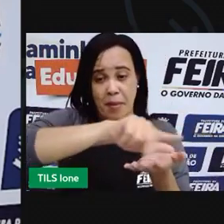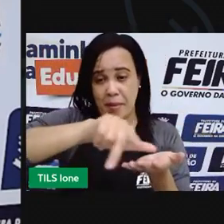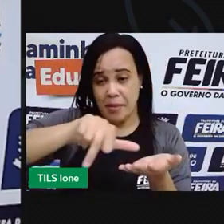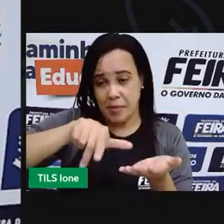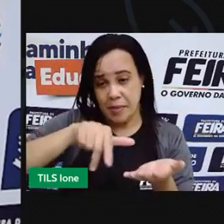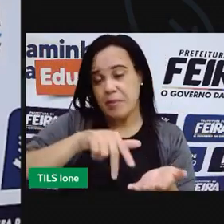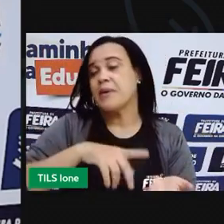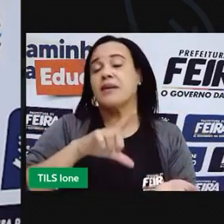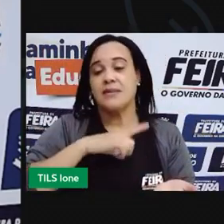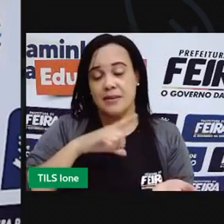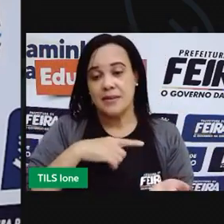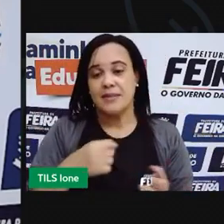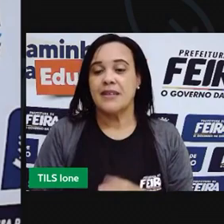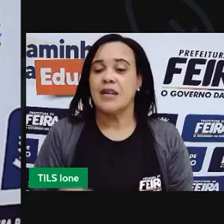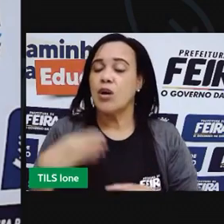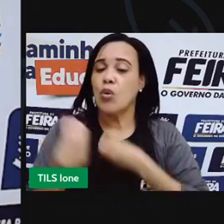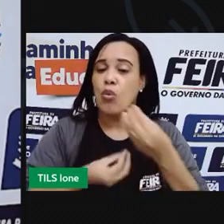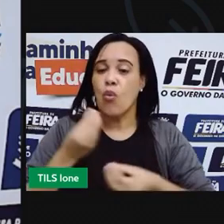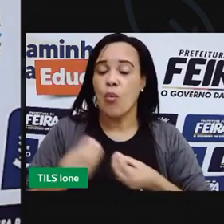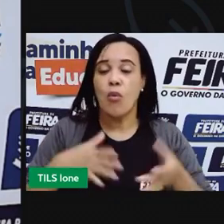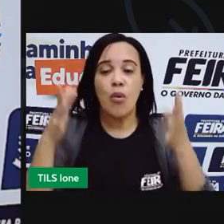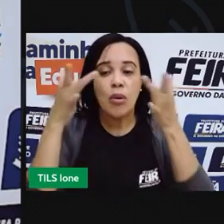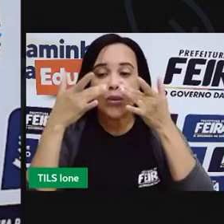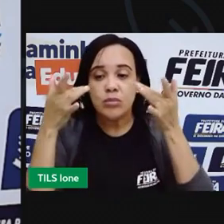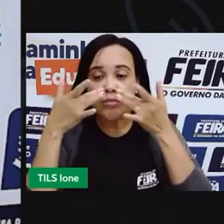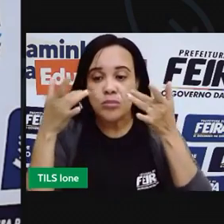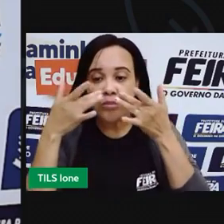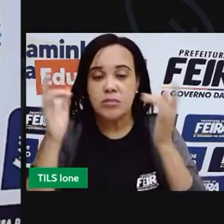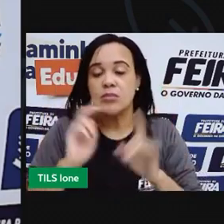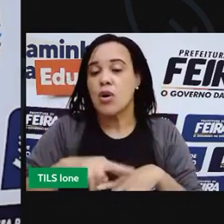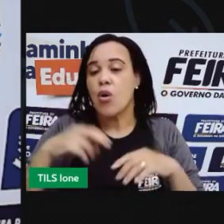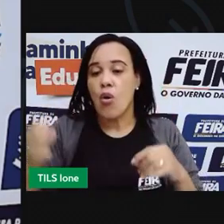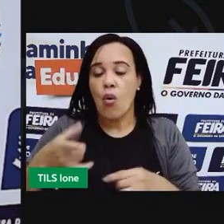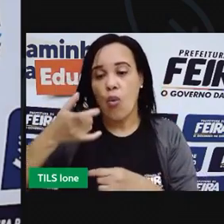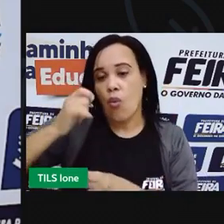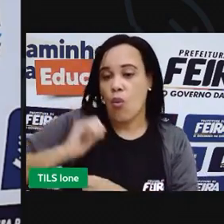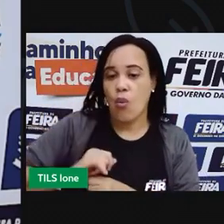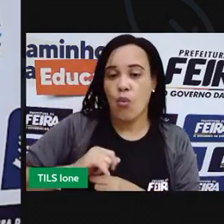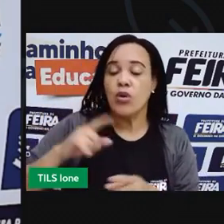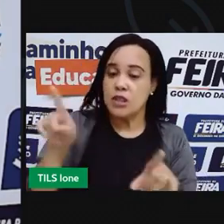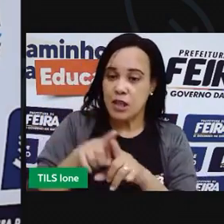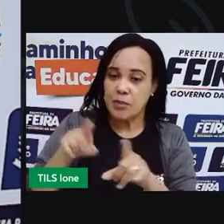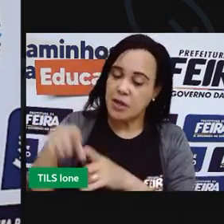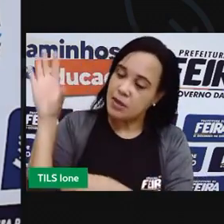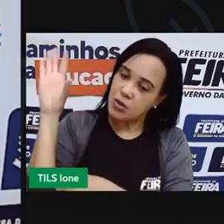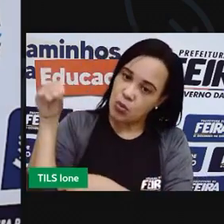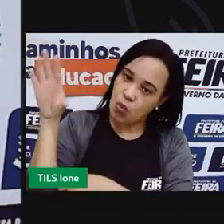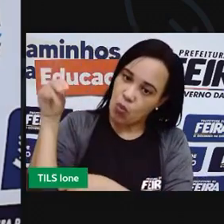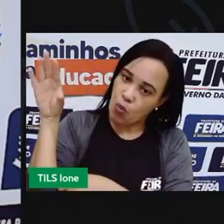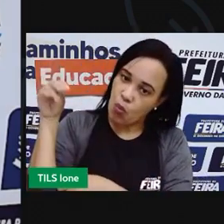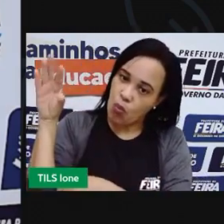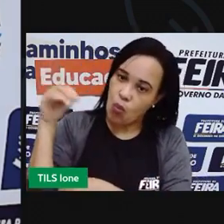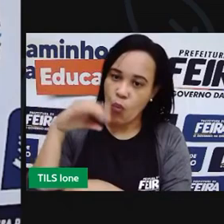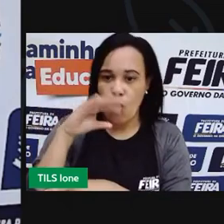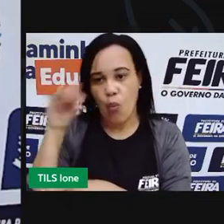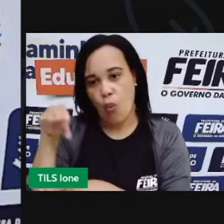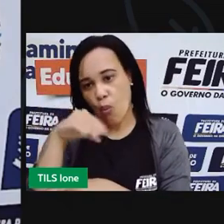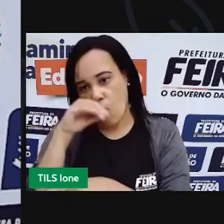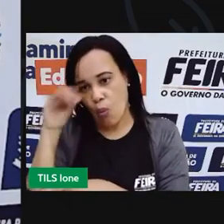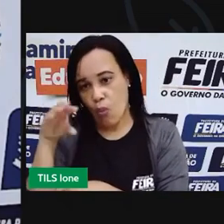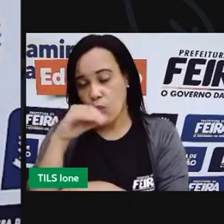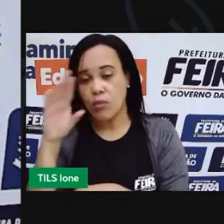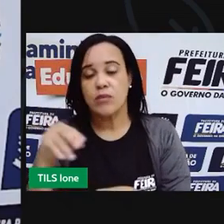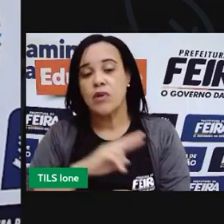ser com a dramatização, utilizando fantoches, máscaras, ou usando objetos